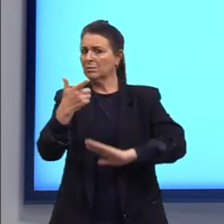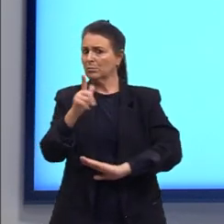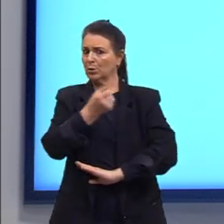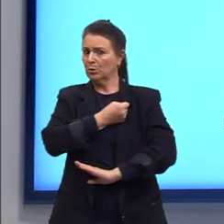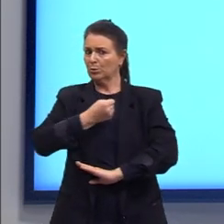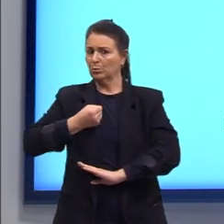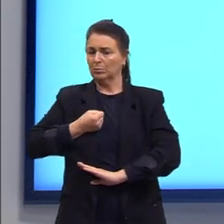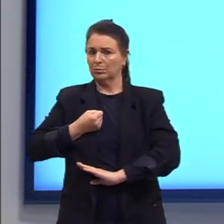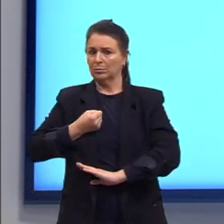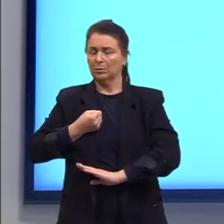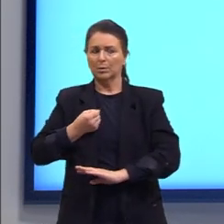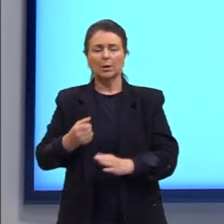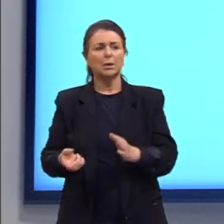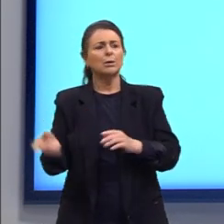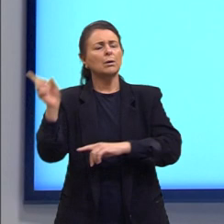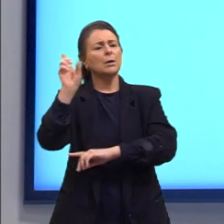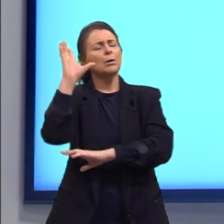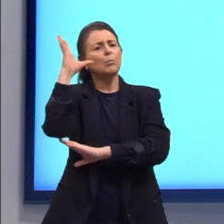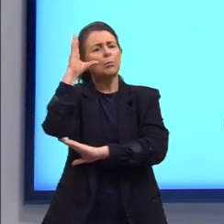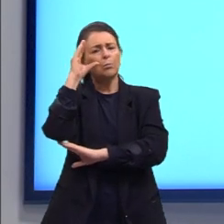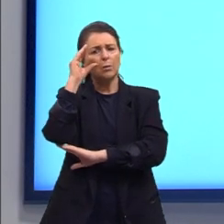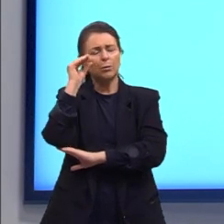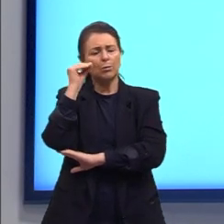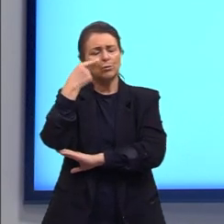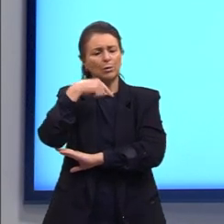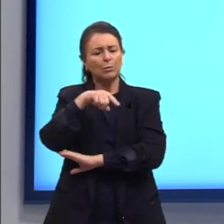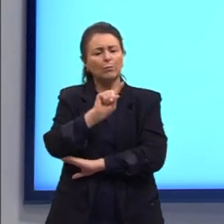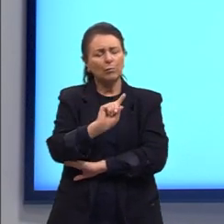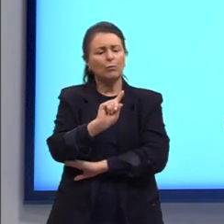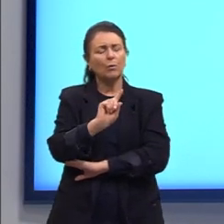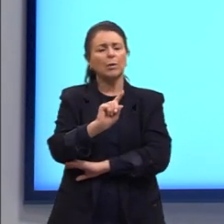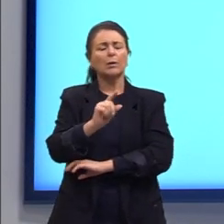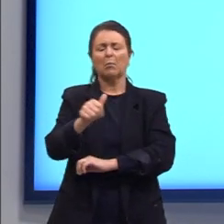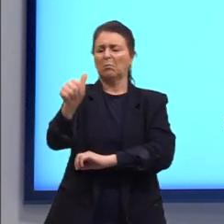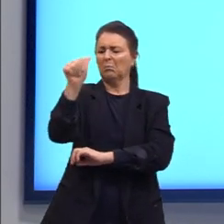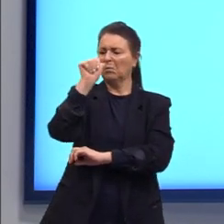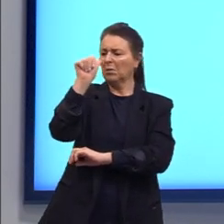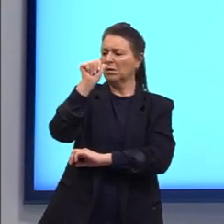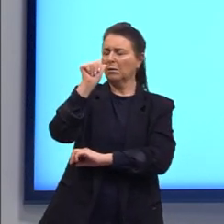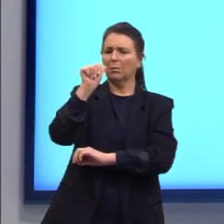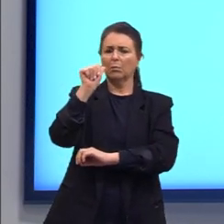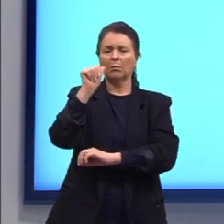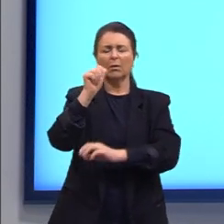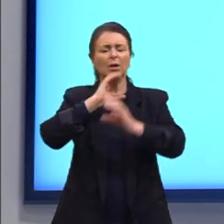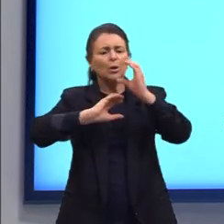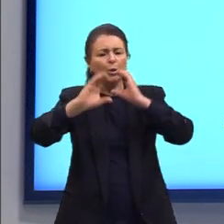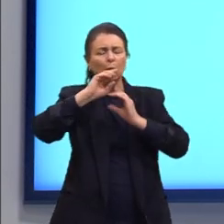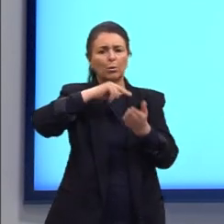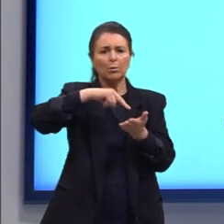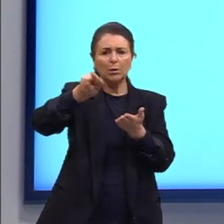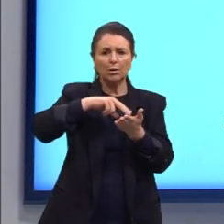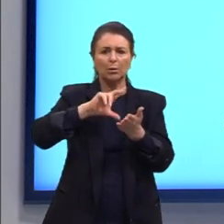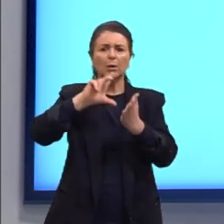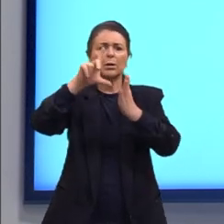chegou no bar 20 de novembro, bebeu, cantou, dançou. Depois